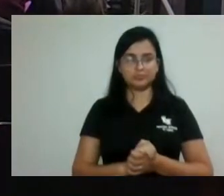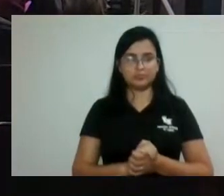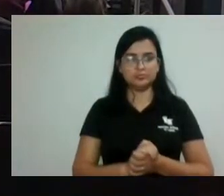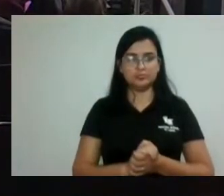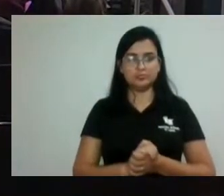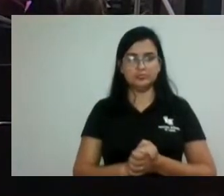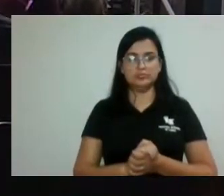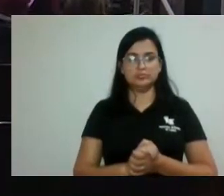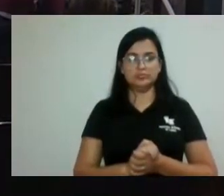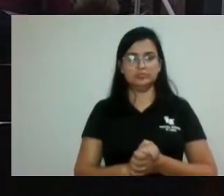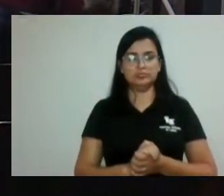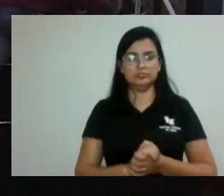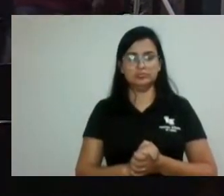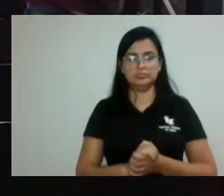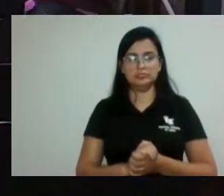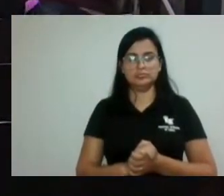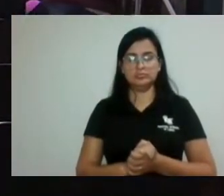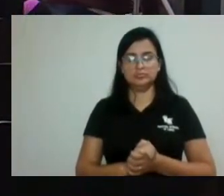Obrigado. Obrigado.